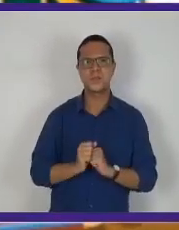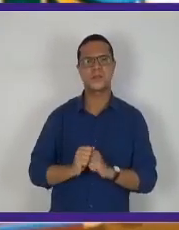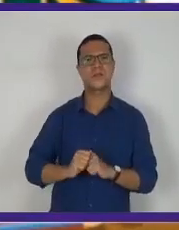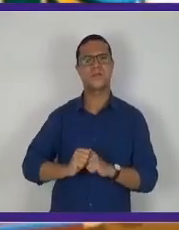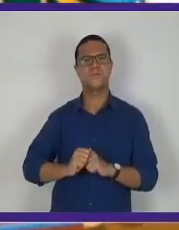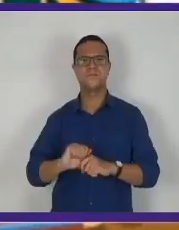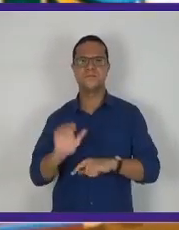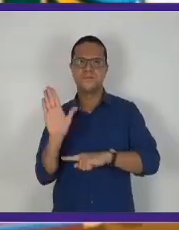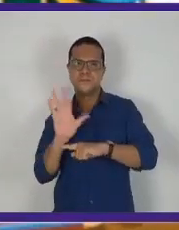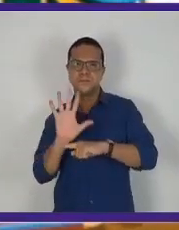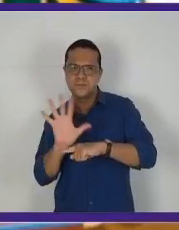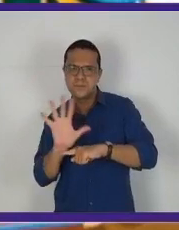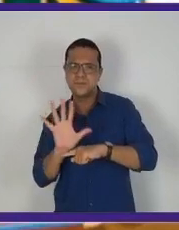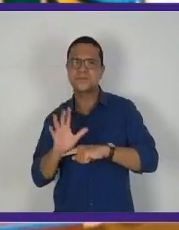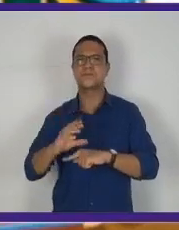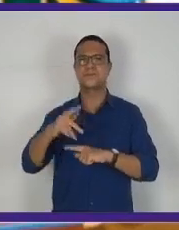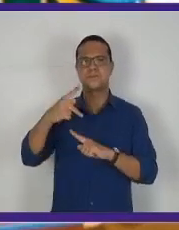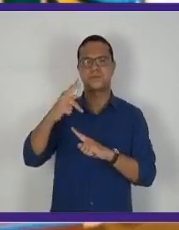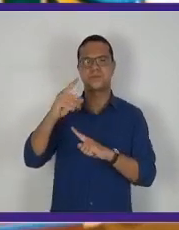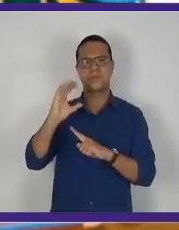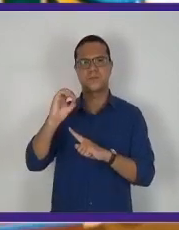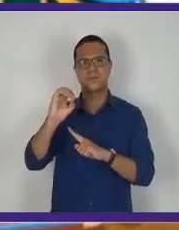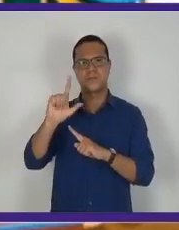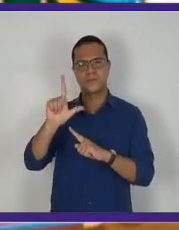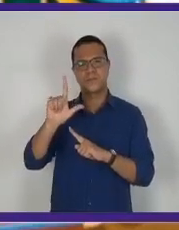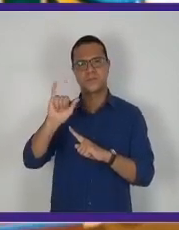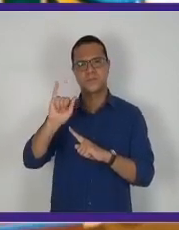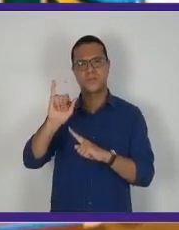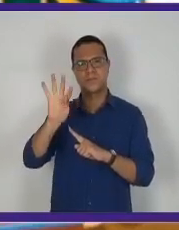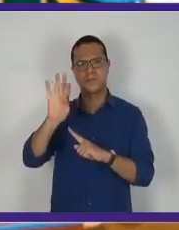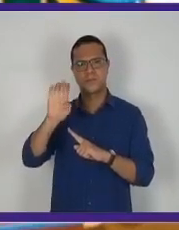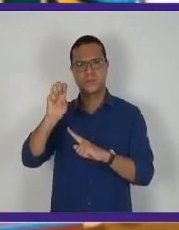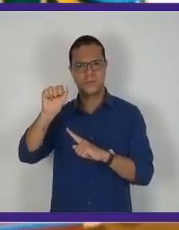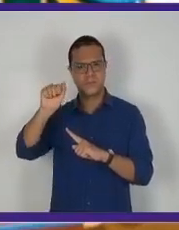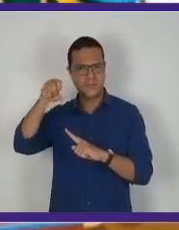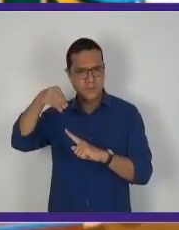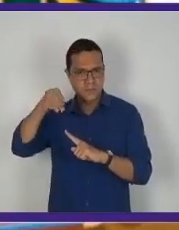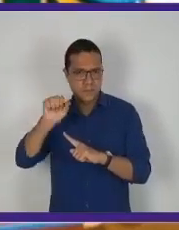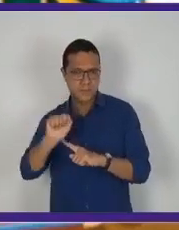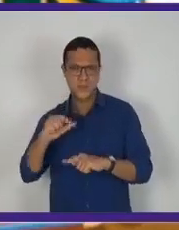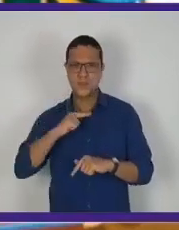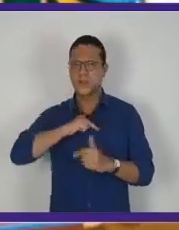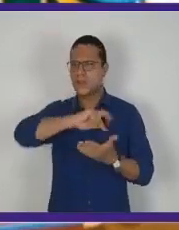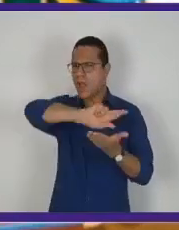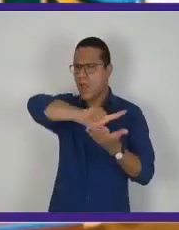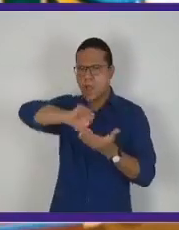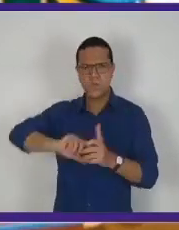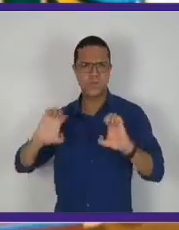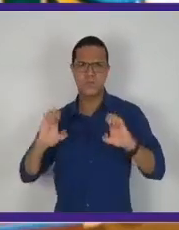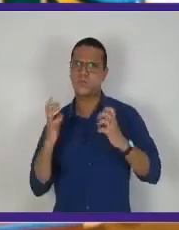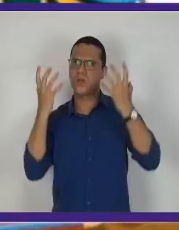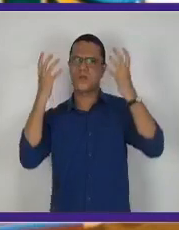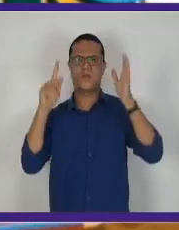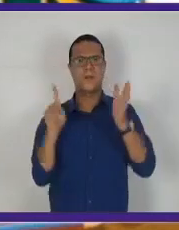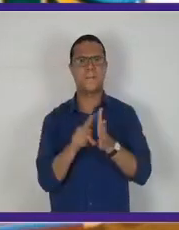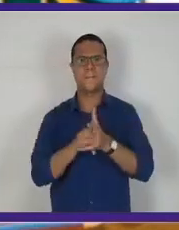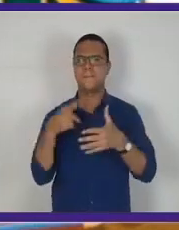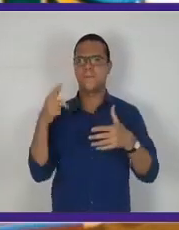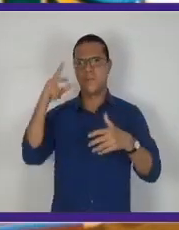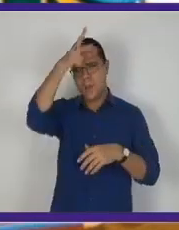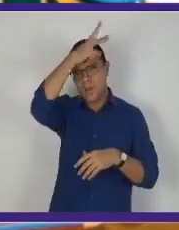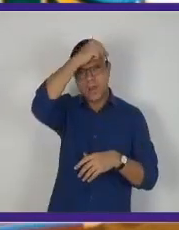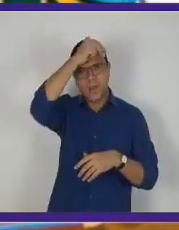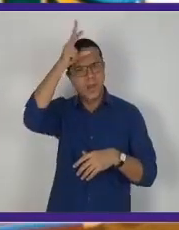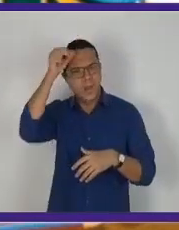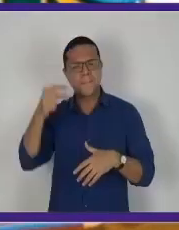que era o Cine Politeama. Não é verdade? Então, lá já teve vários eventos da nossa prefeitura, da